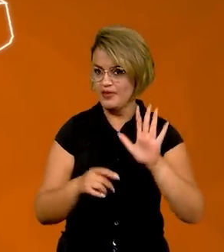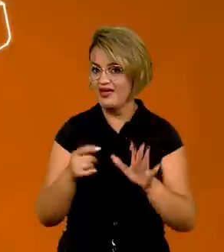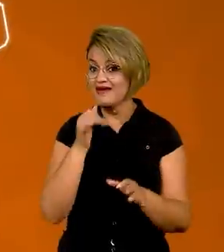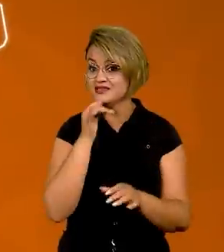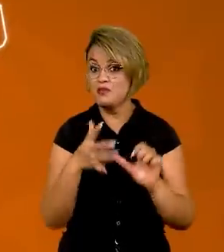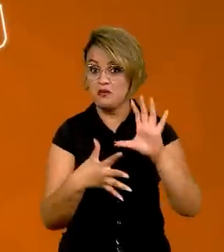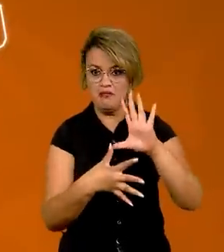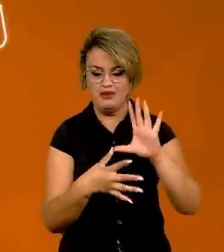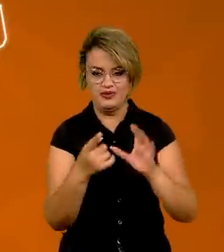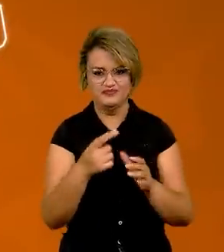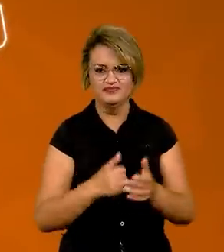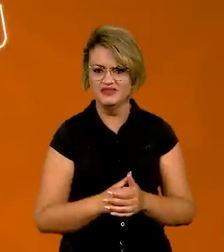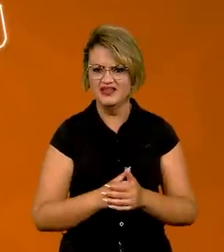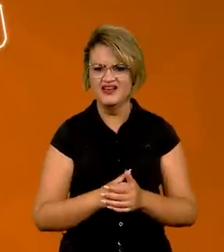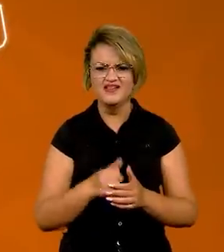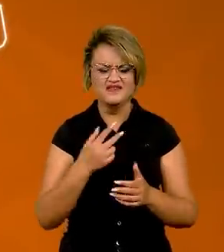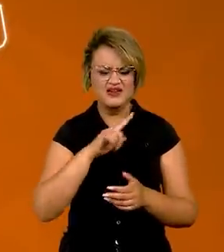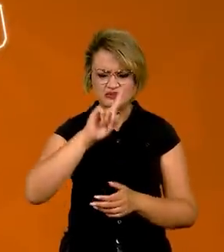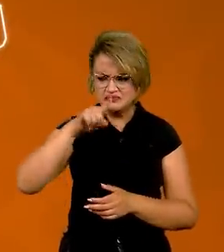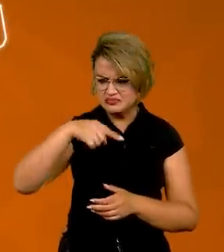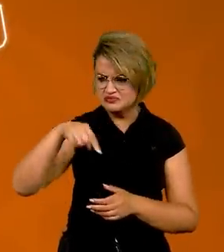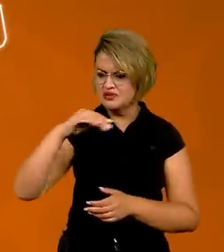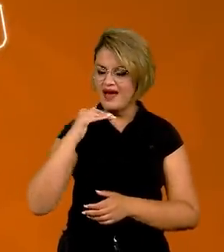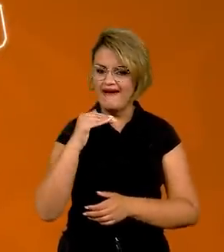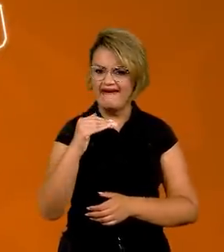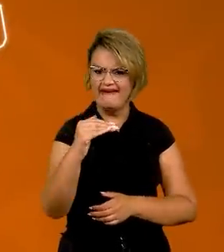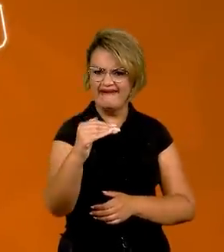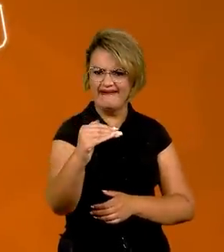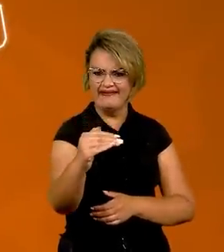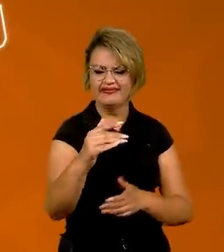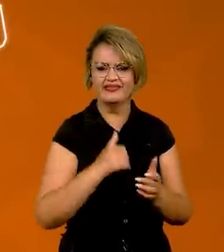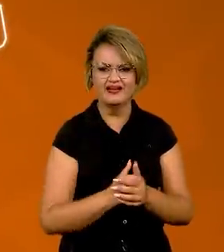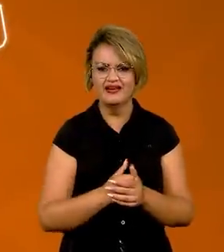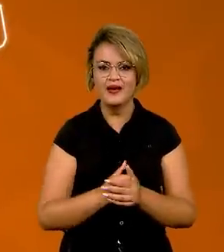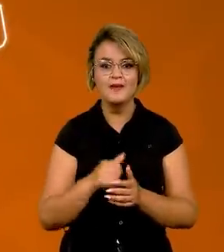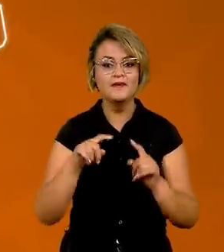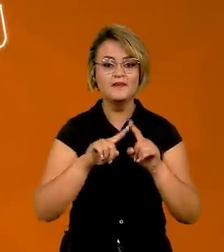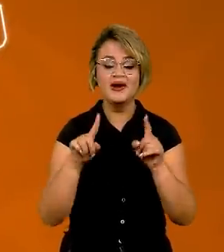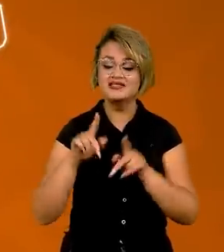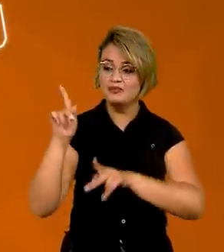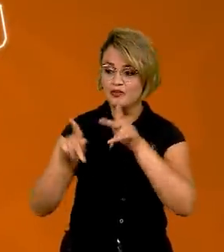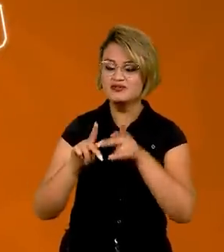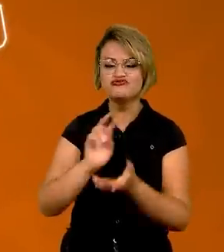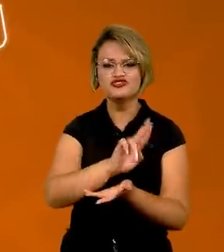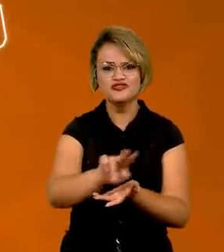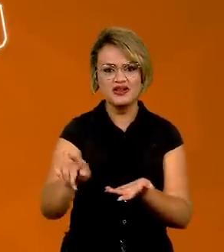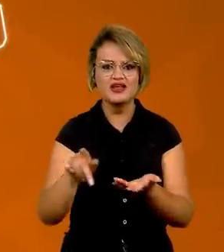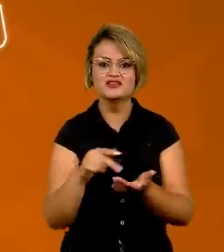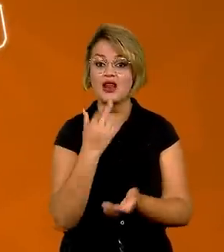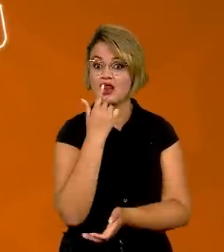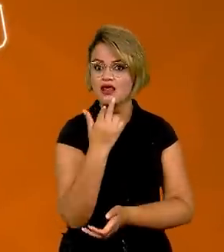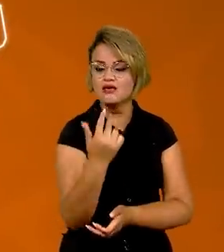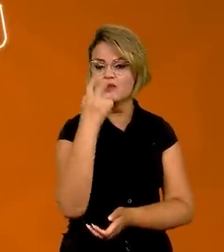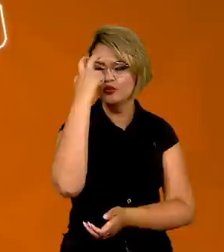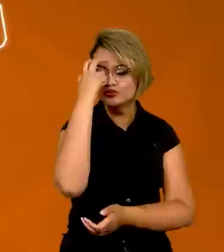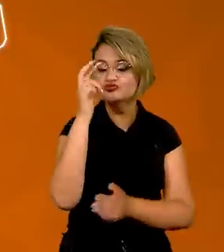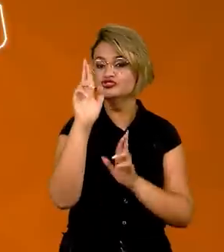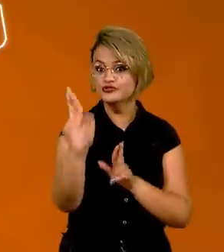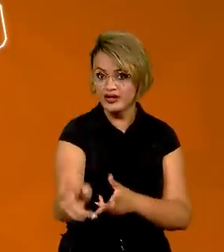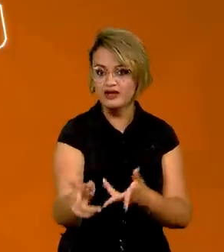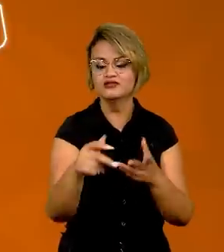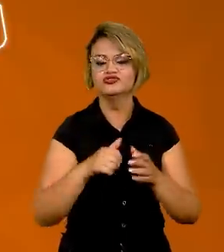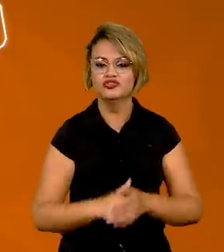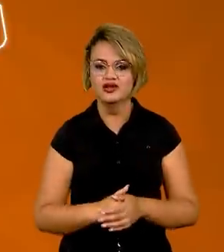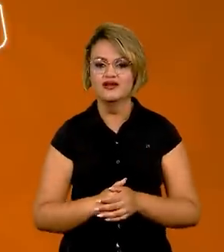mapa. São absurdas linhas retas. Linhas que desconsideravam povos diferentes, com idiomas e culturas diferentes.